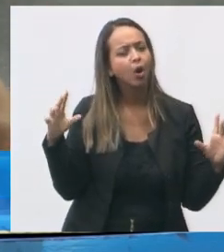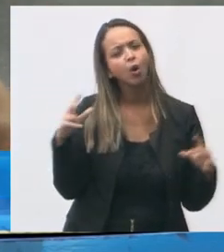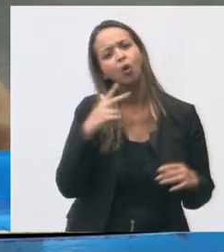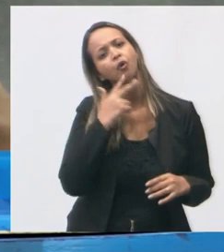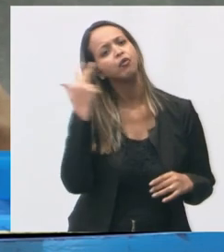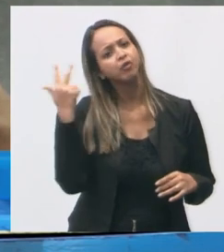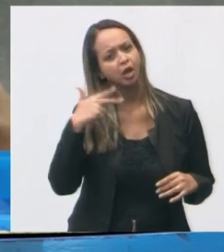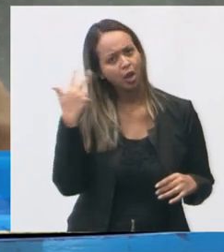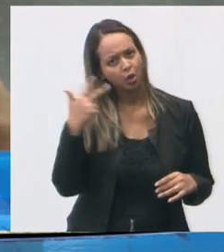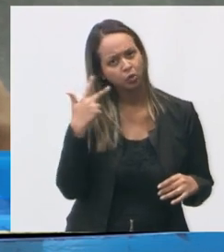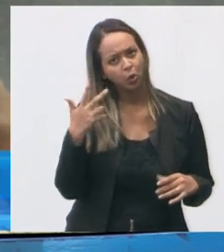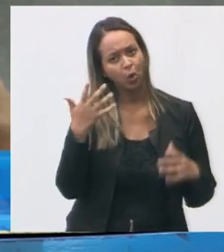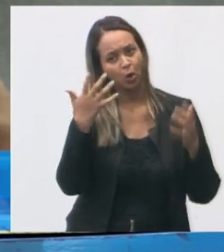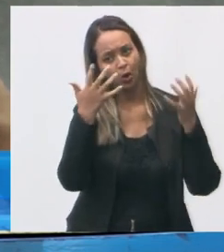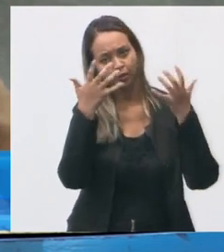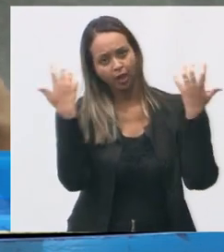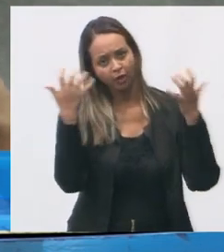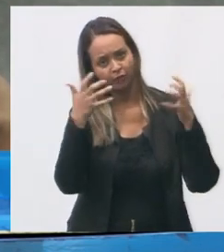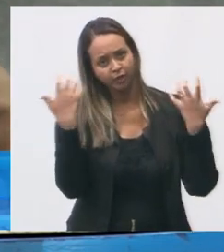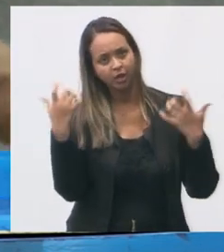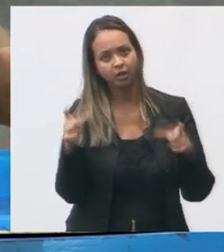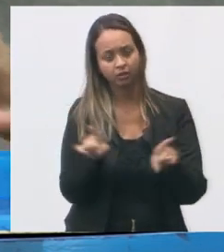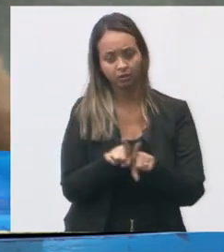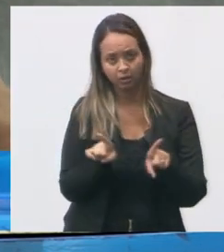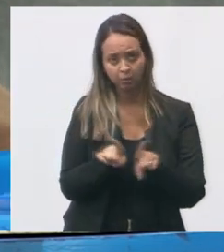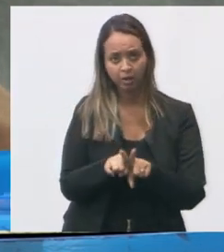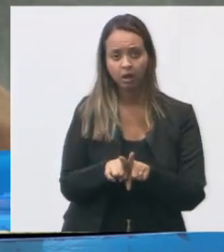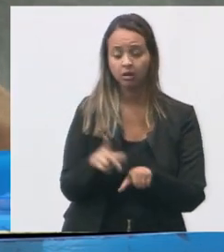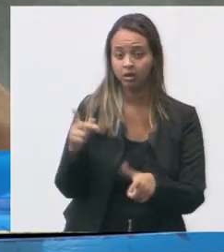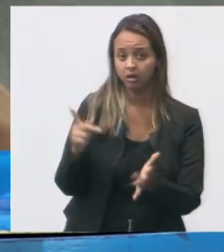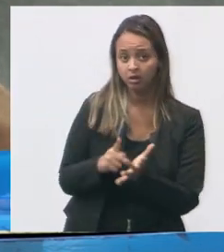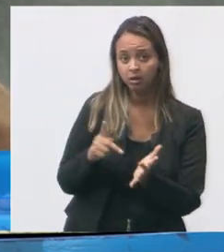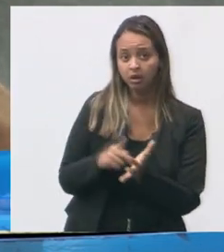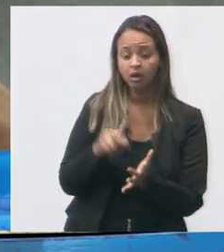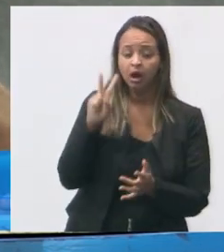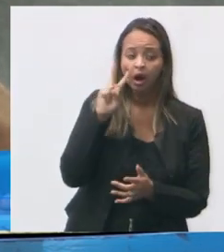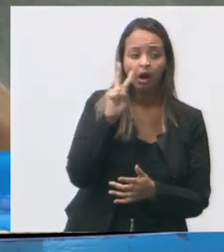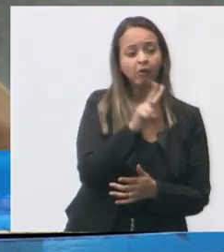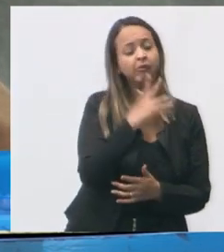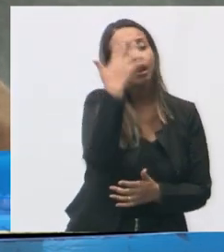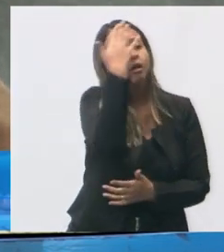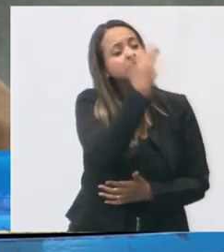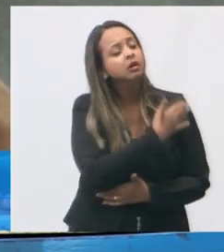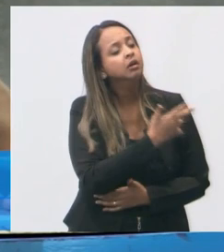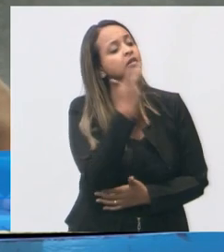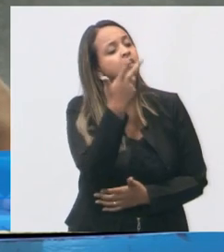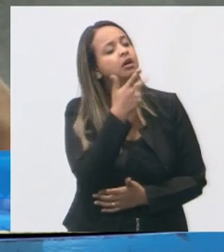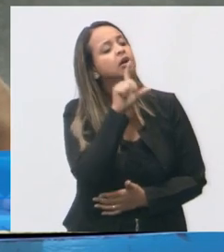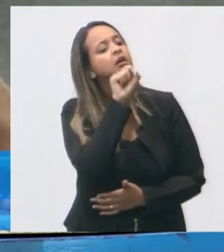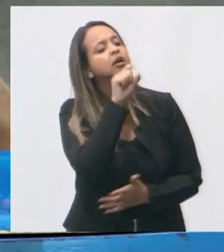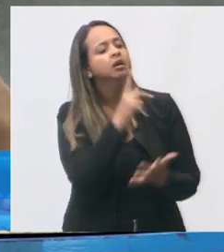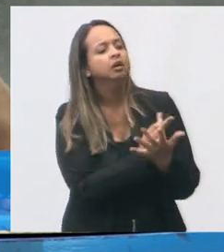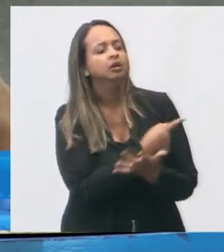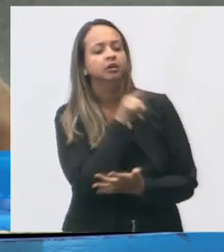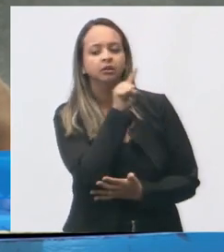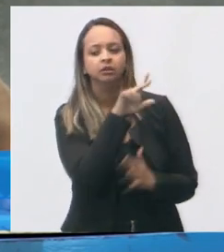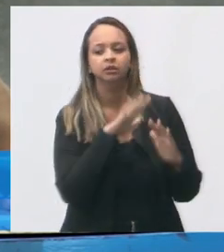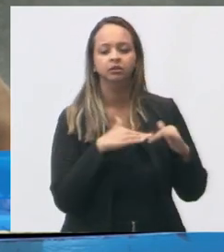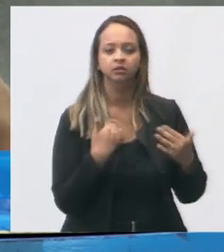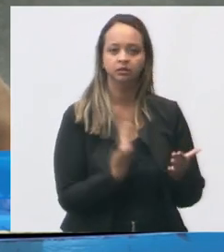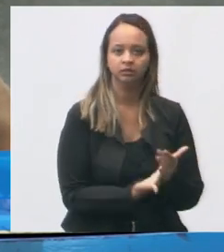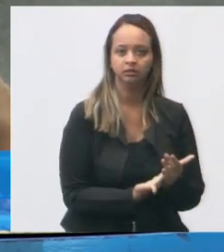o vereador Ismael, Davi Ismael, para realmente ir lá ver com próprios olhos essa situação da escola